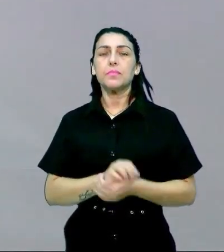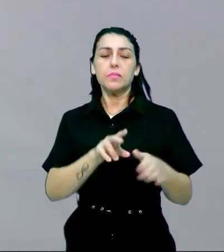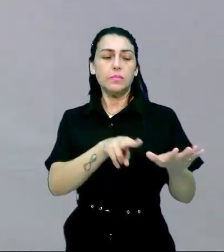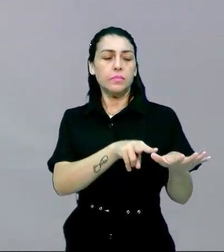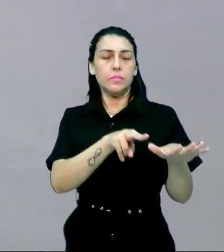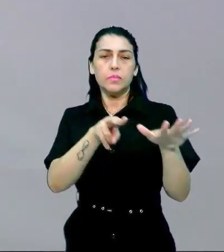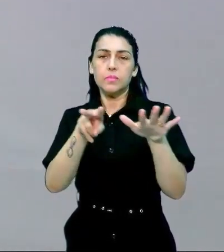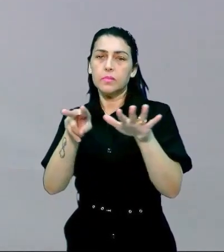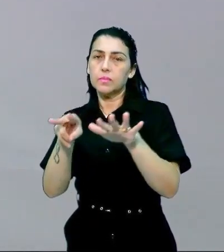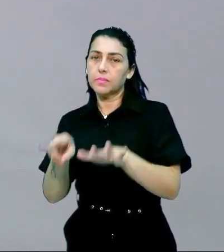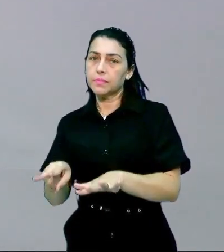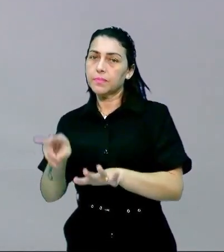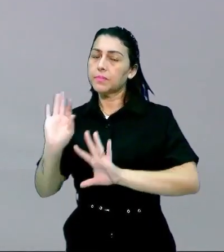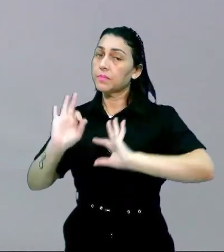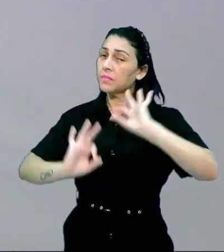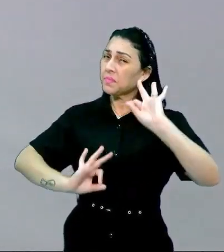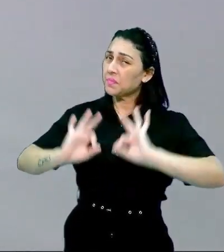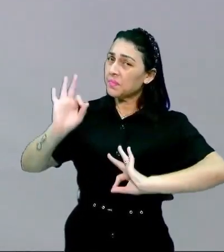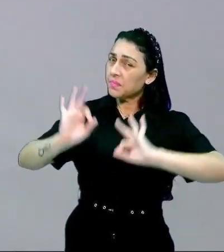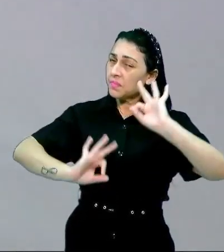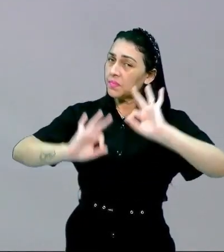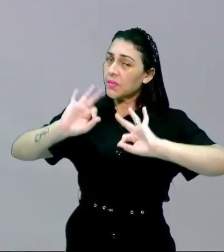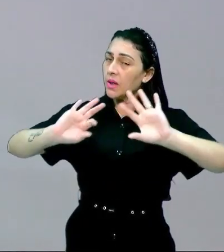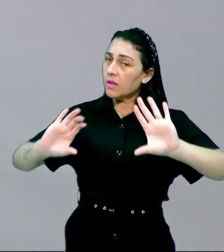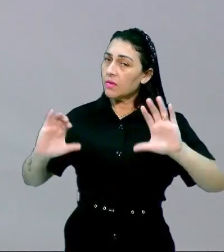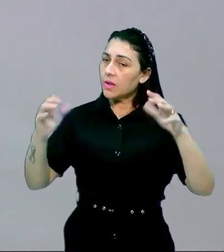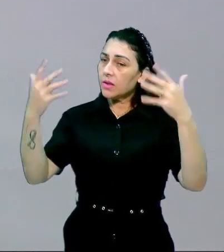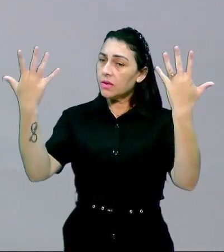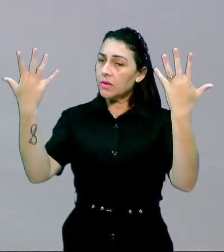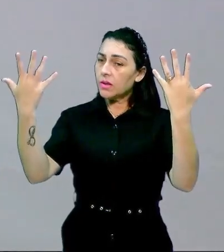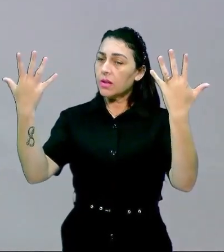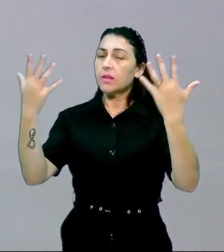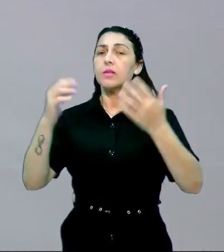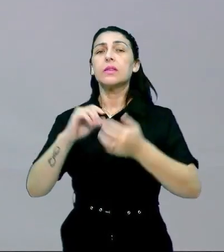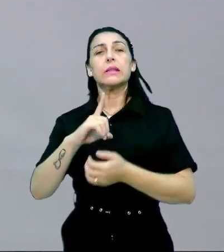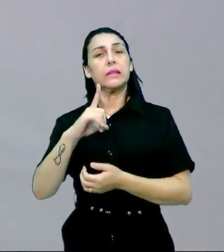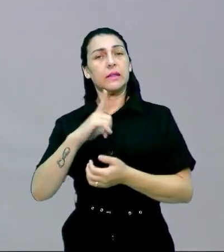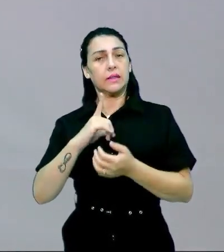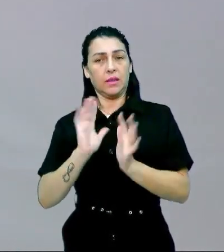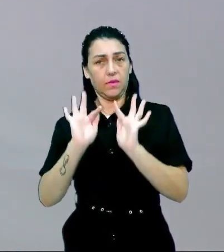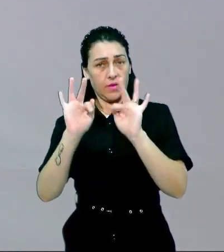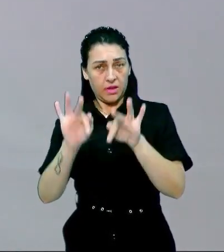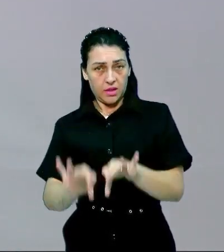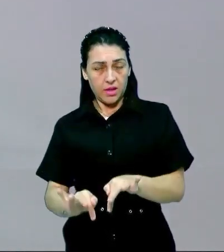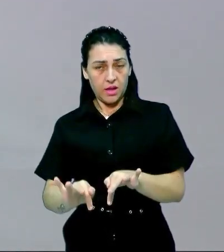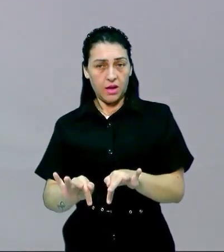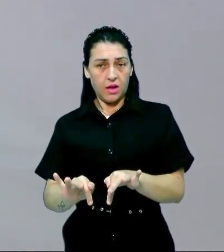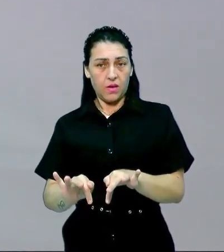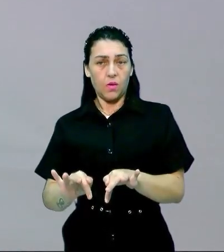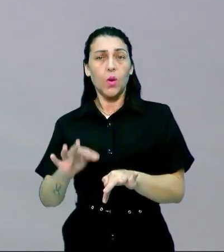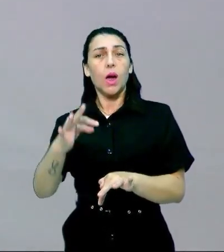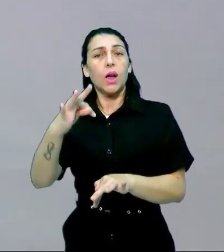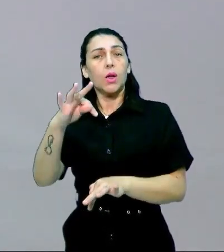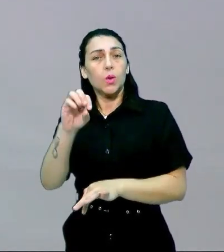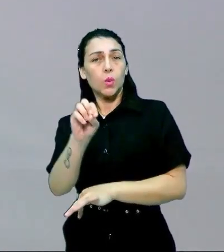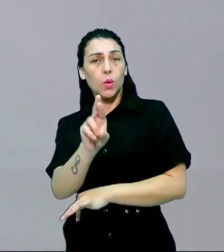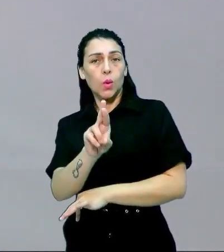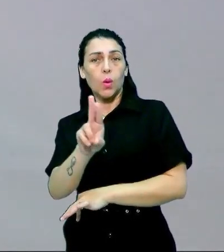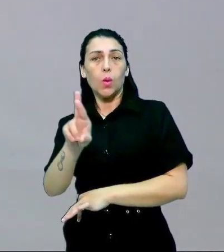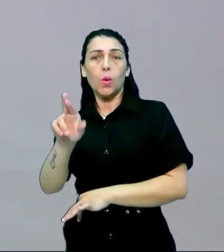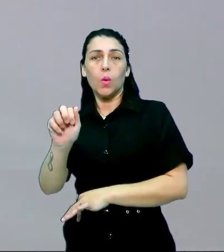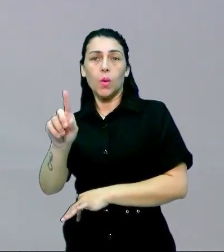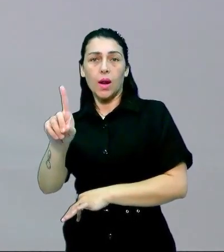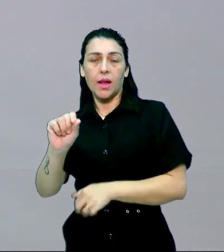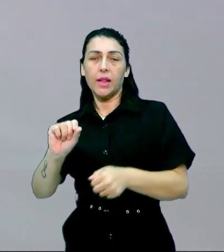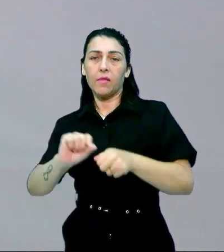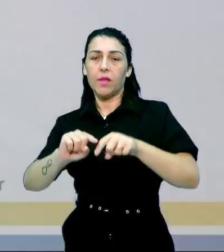semana né voltada a essas festividades e ela tem encerramento justamente com a grande tourada né que é feito